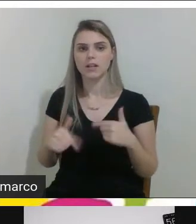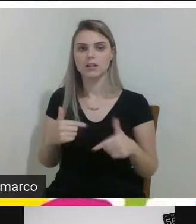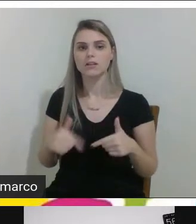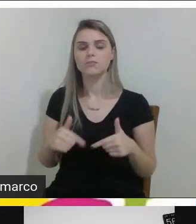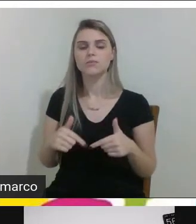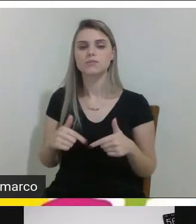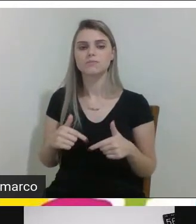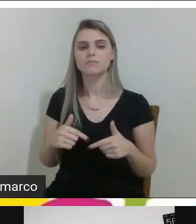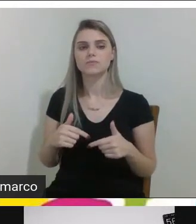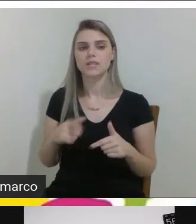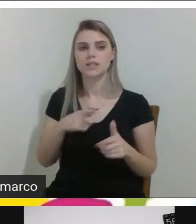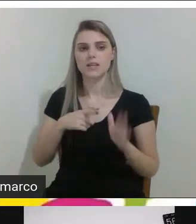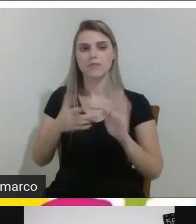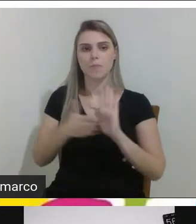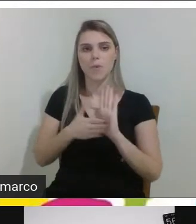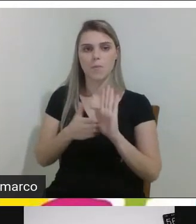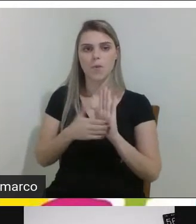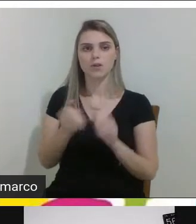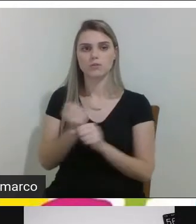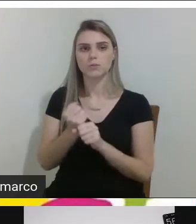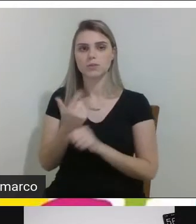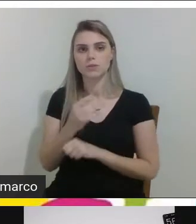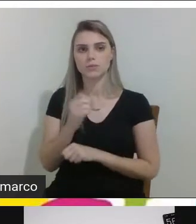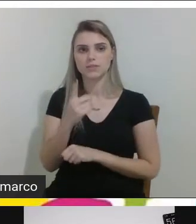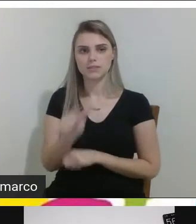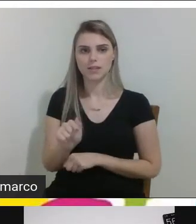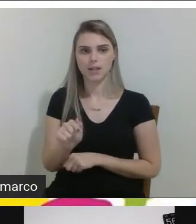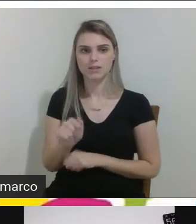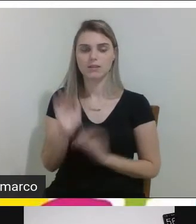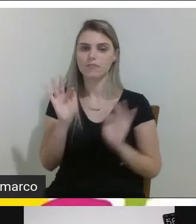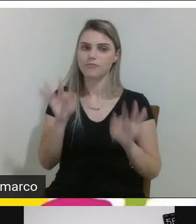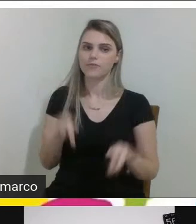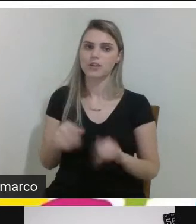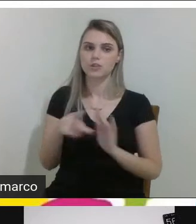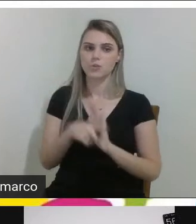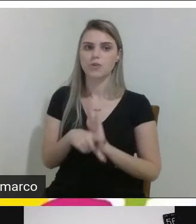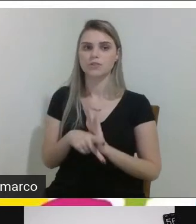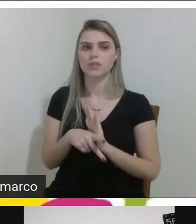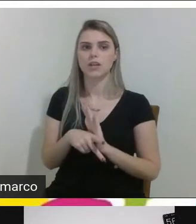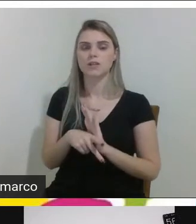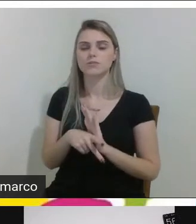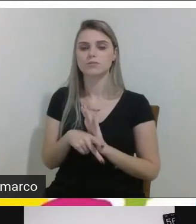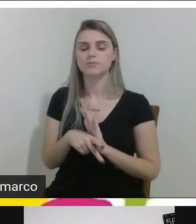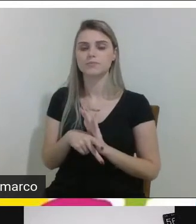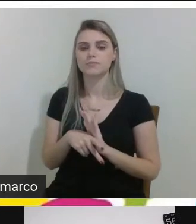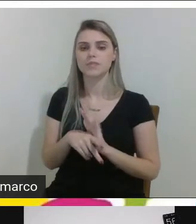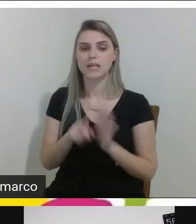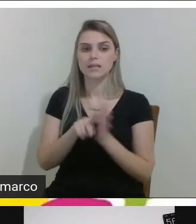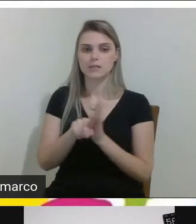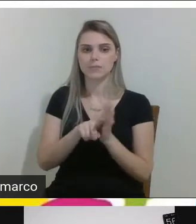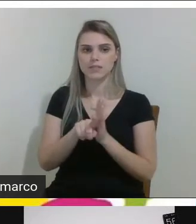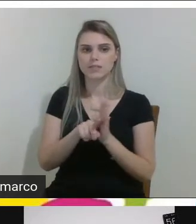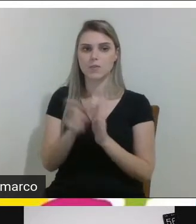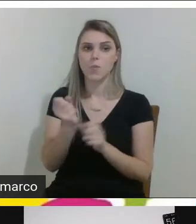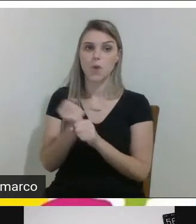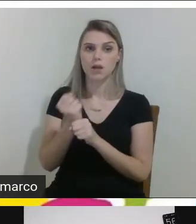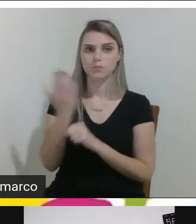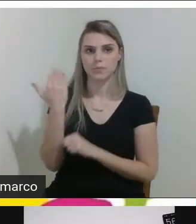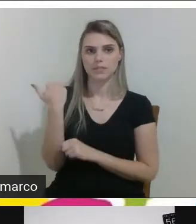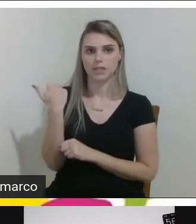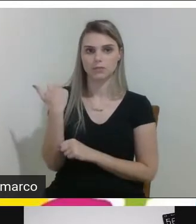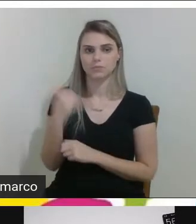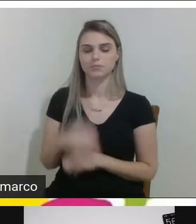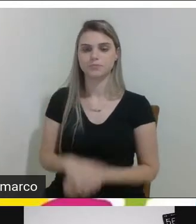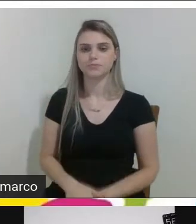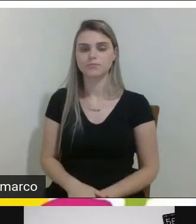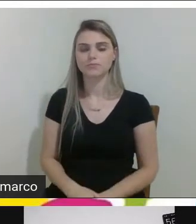submeteu a proposta no ano de 2017 e finalizou esse projeto de pesquisa no ano passado então